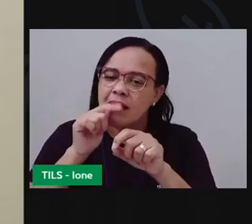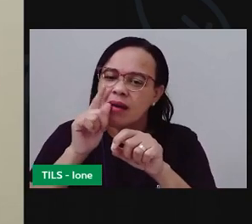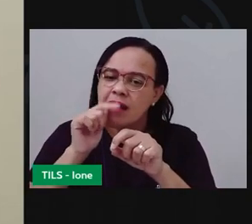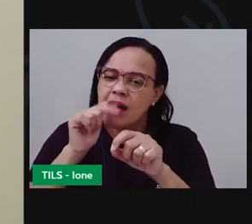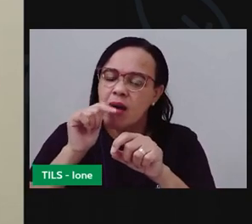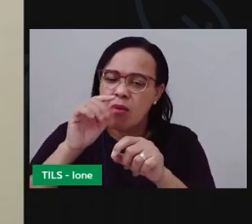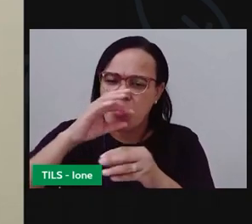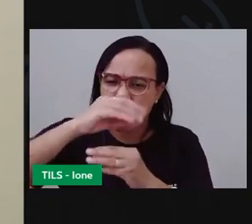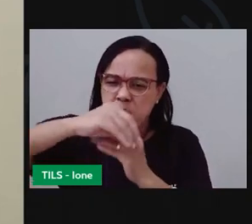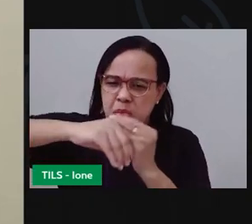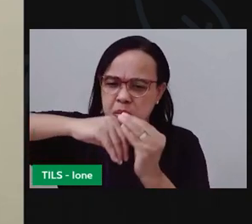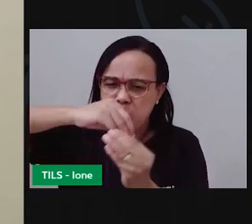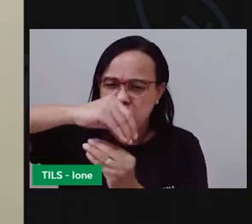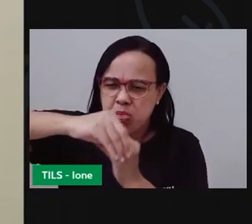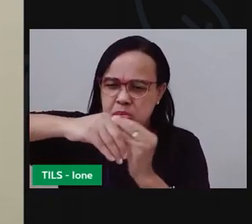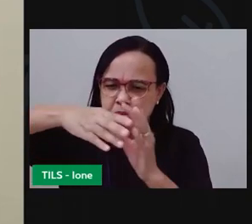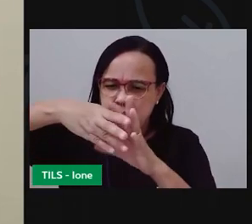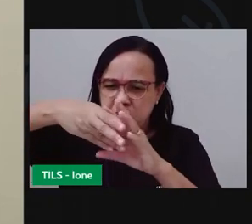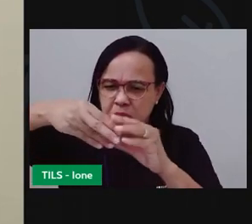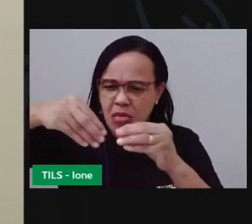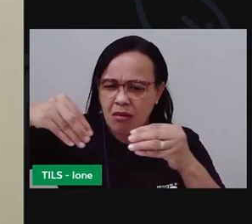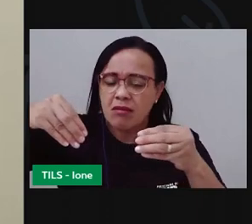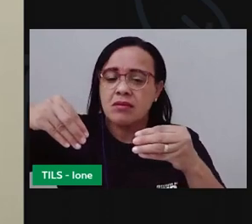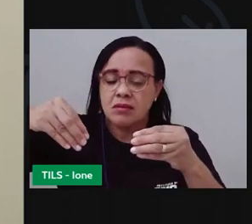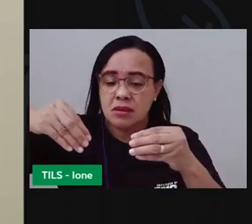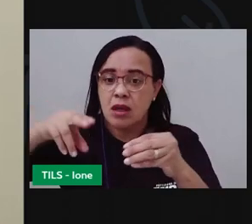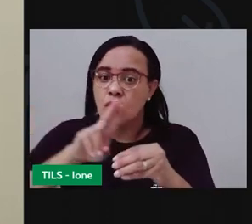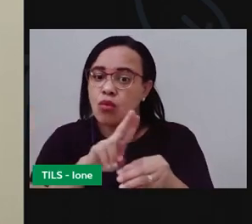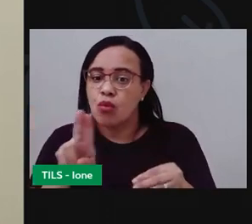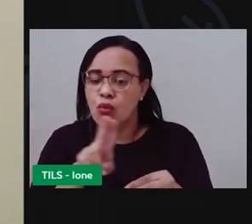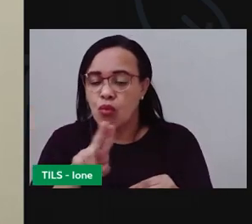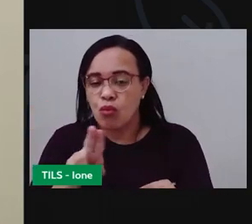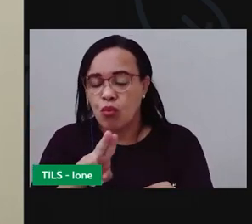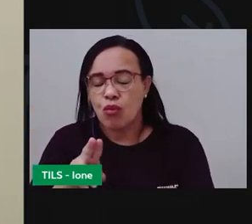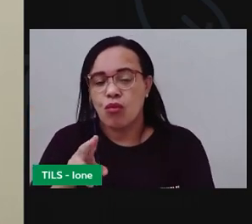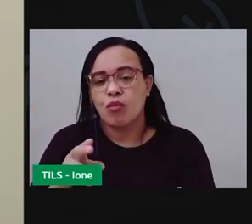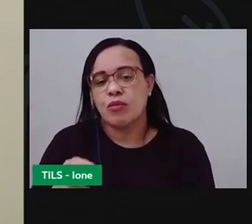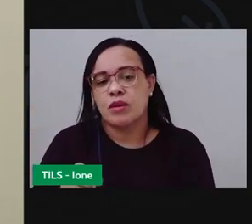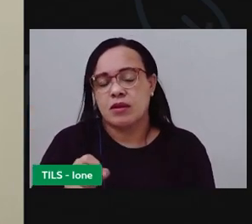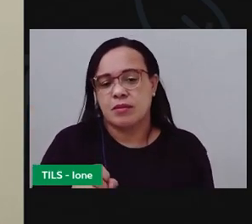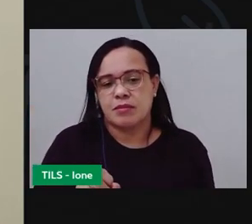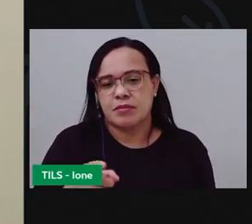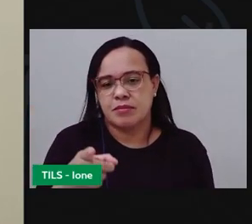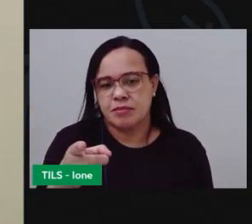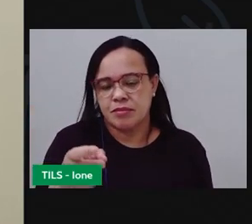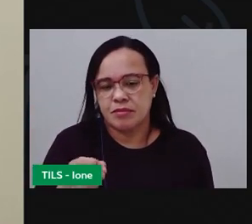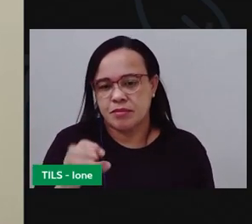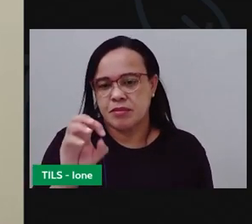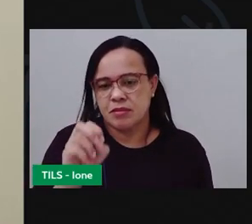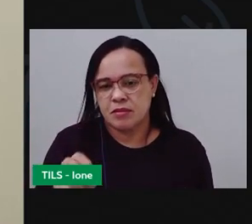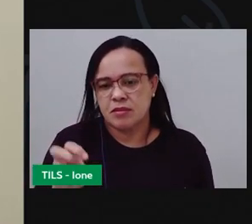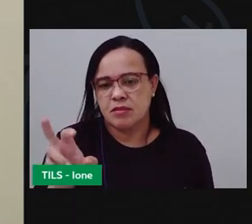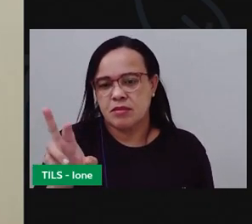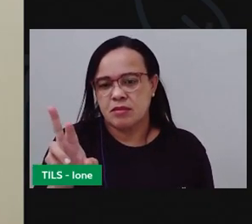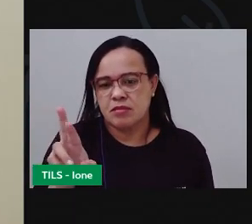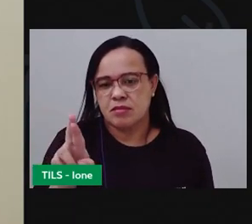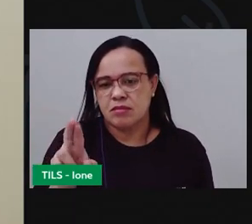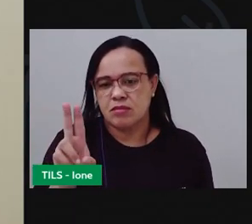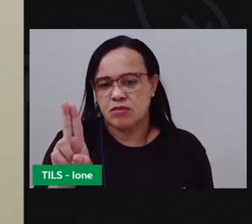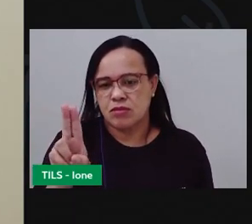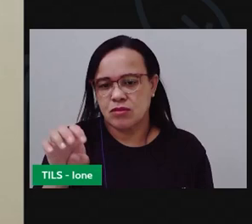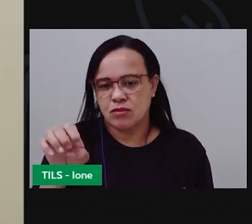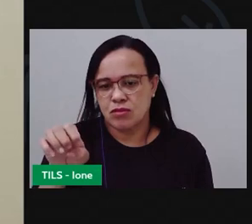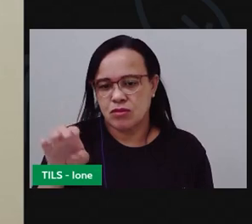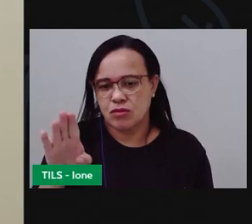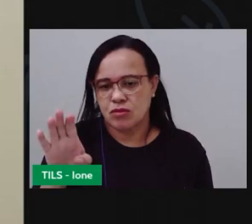chorume vai ser o sumo desse composto agora que a gente já tá com a nossa composteira